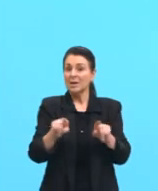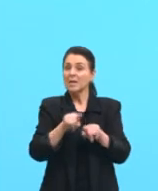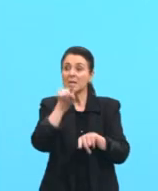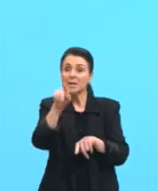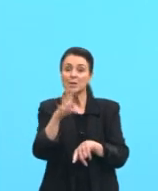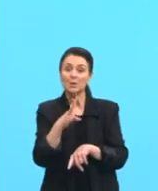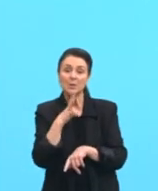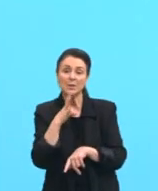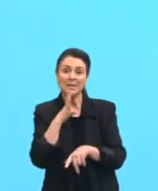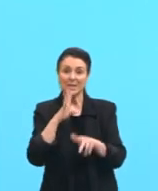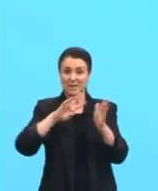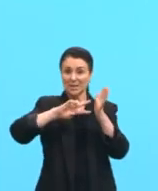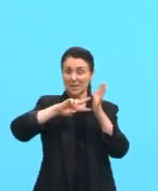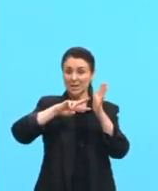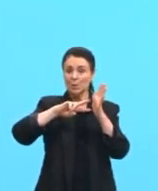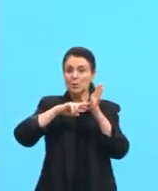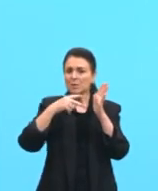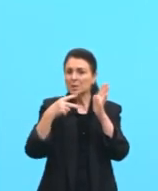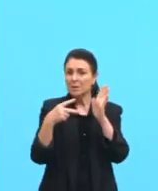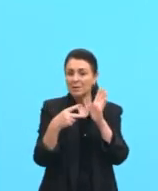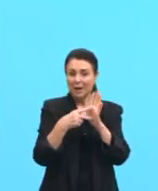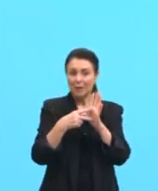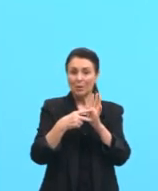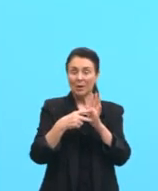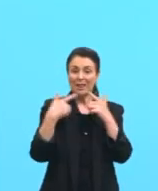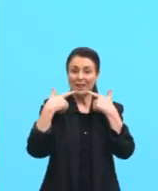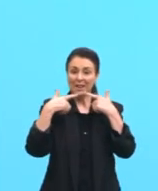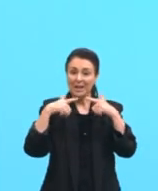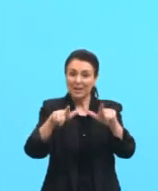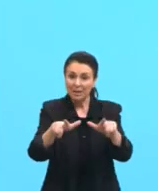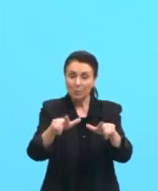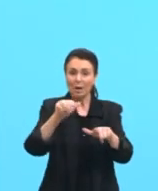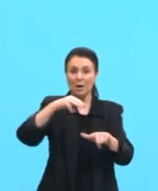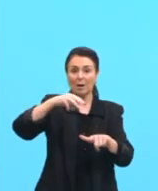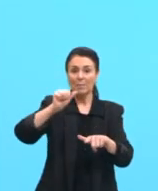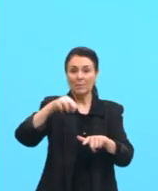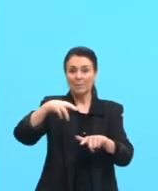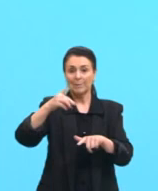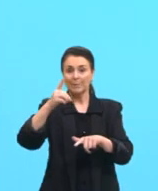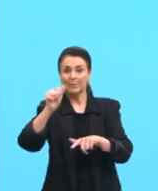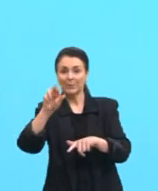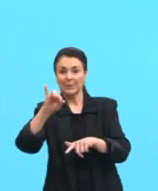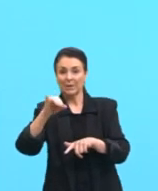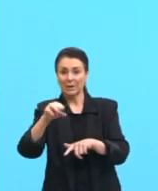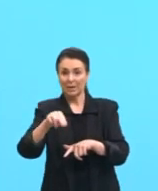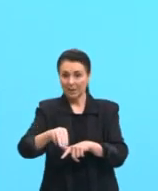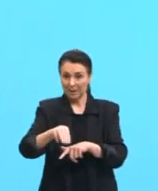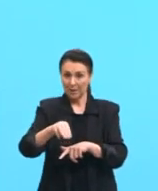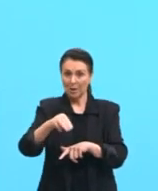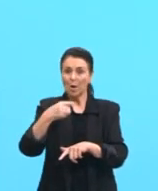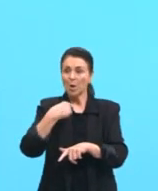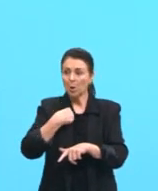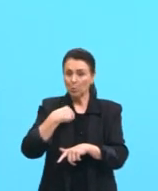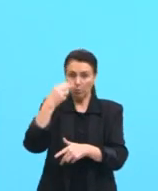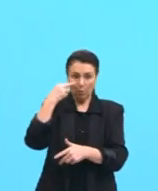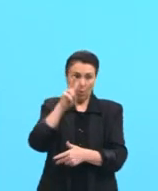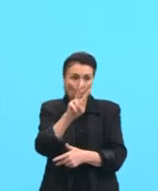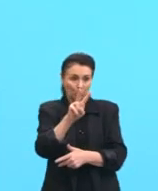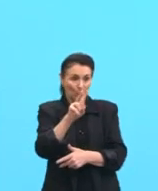produz a significação do mandarim. Então, eu não consigo olhar para isso e ler,